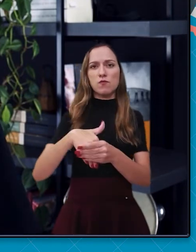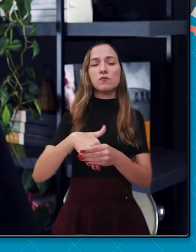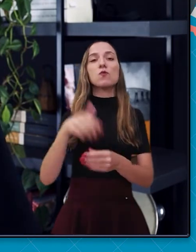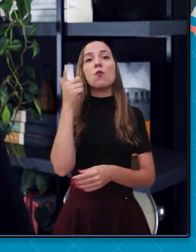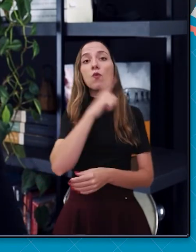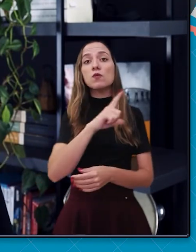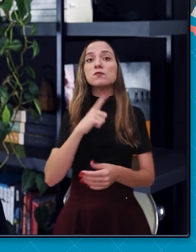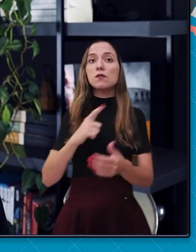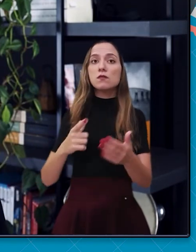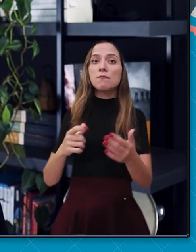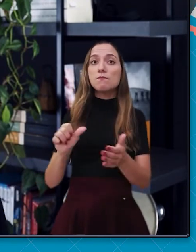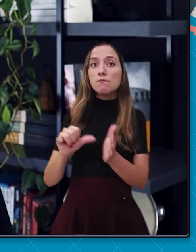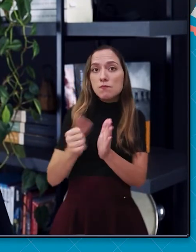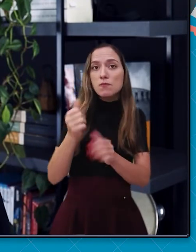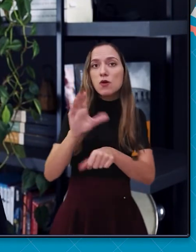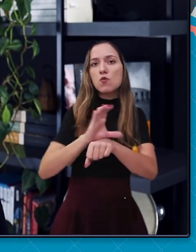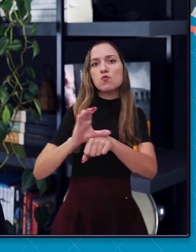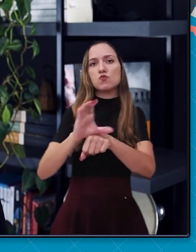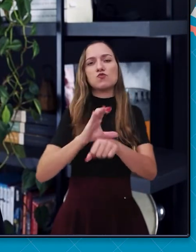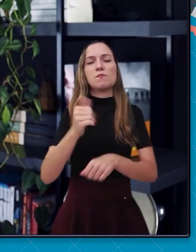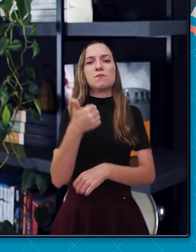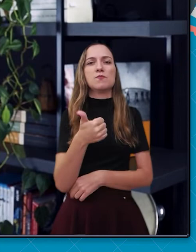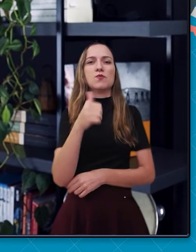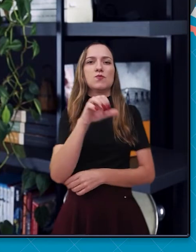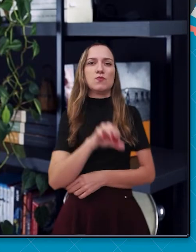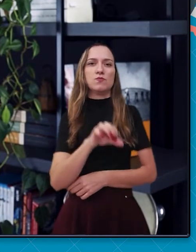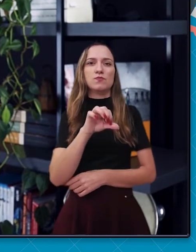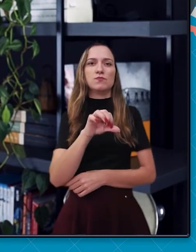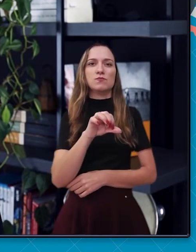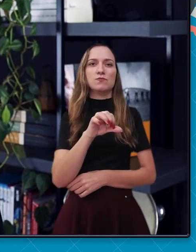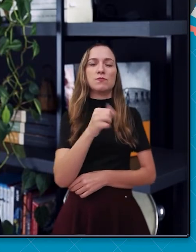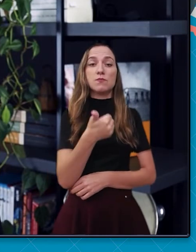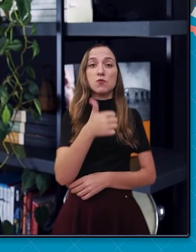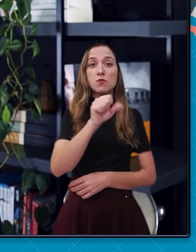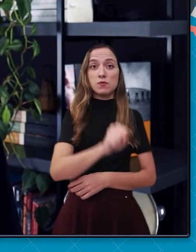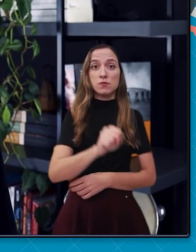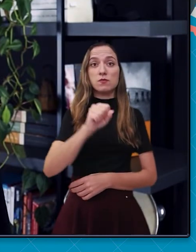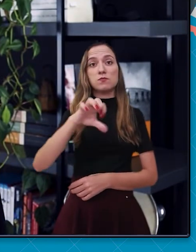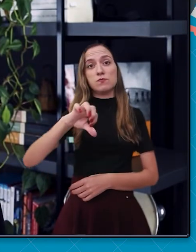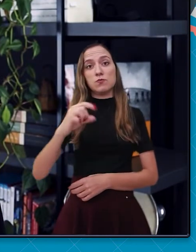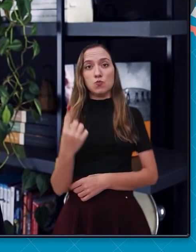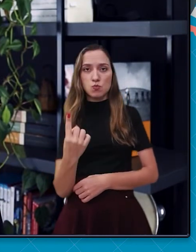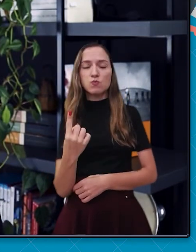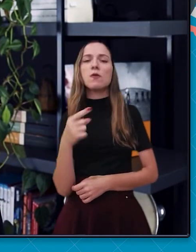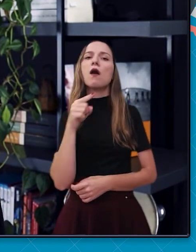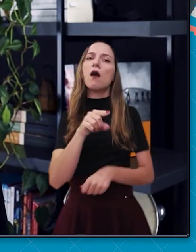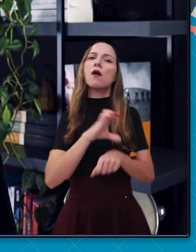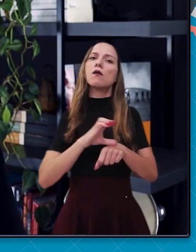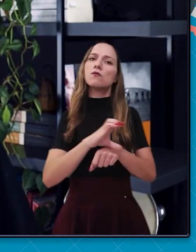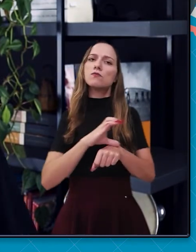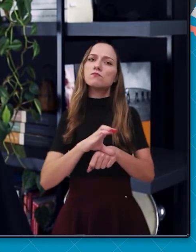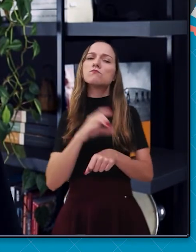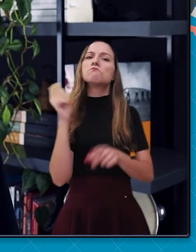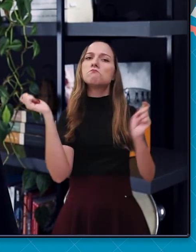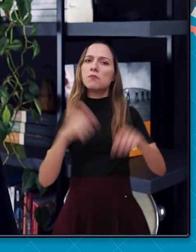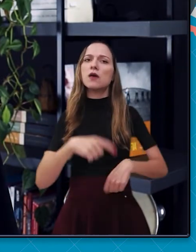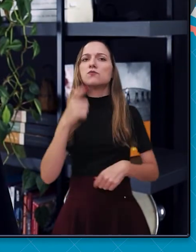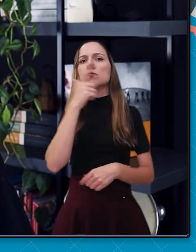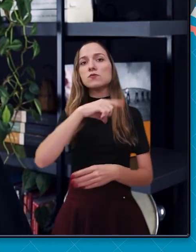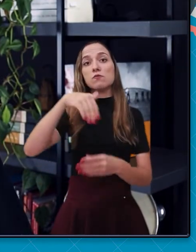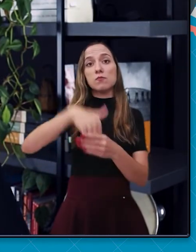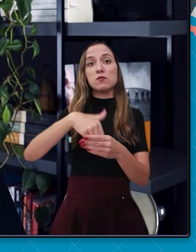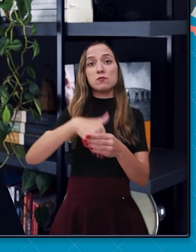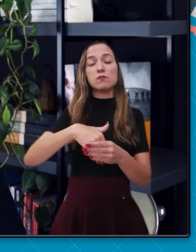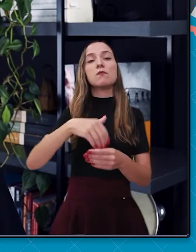constituição desse período, a Constituição de 1891. Segundo essa Constituição, poderiam votar